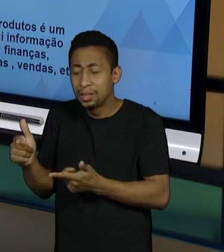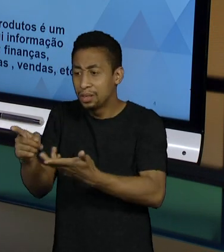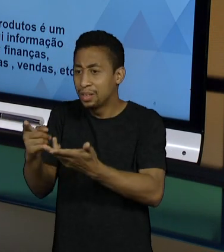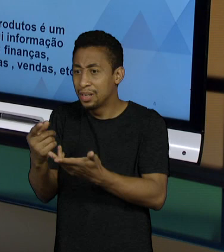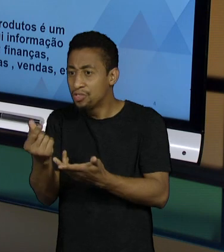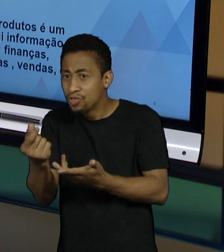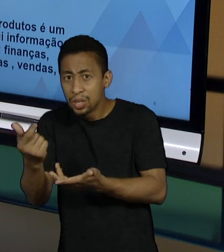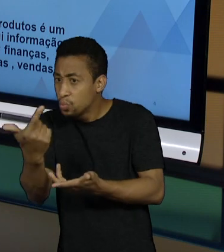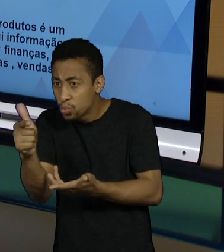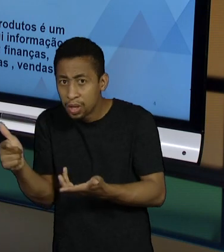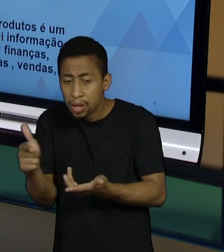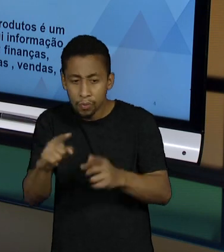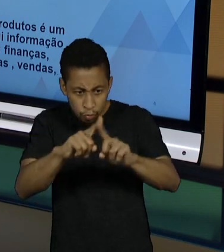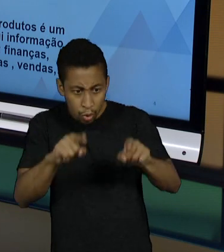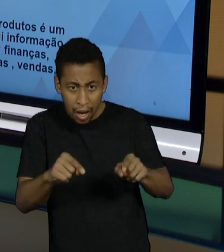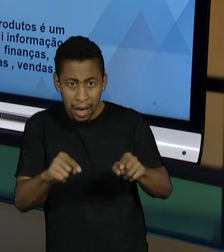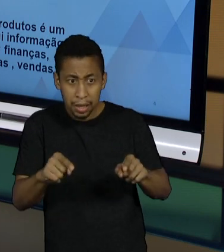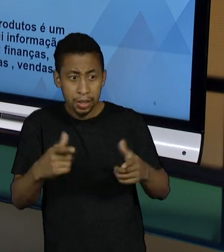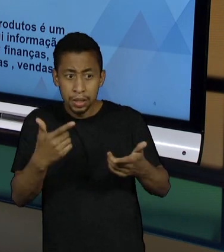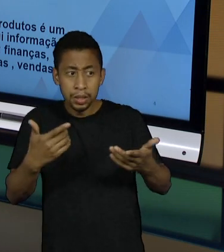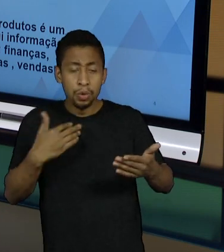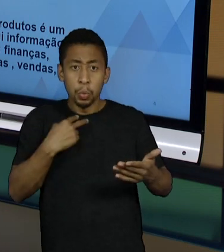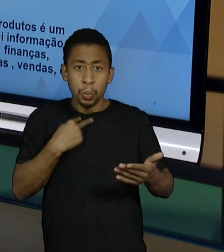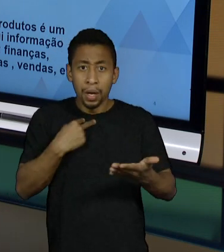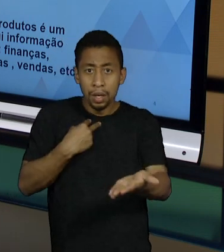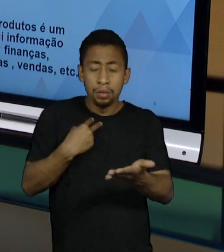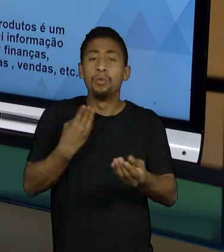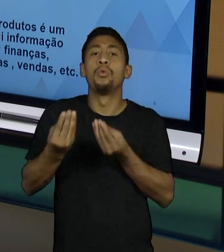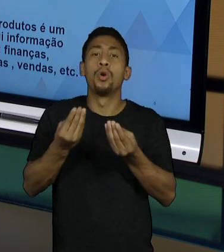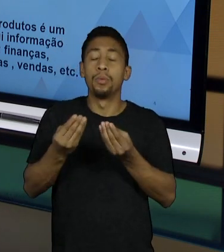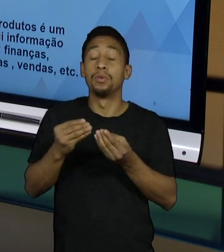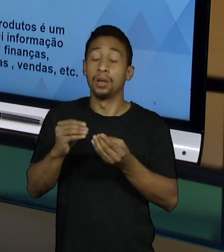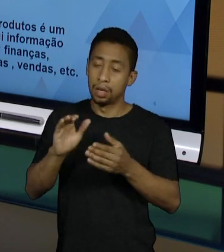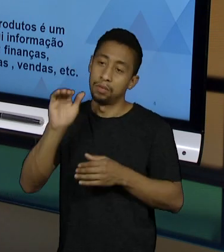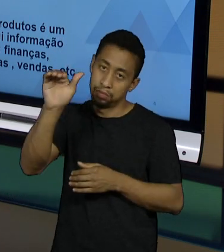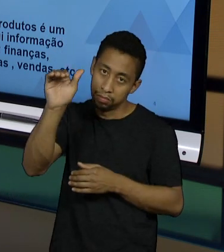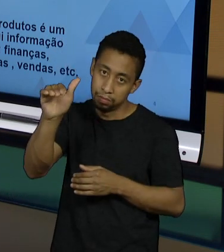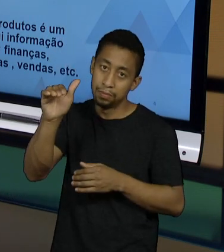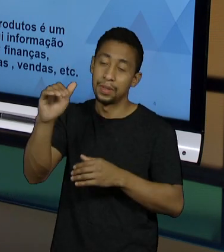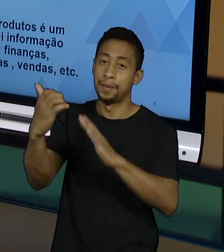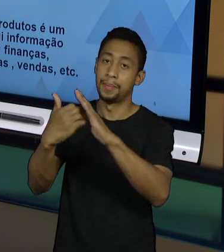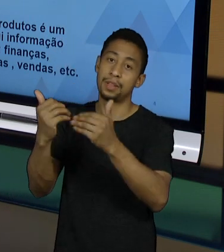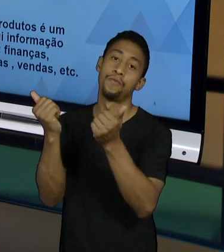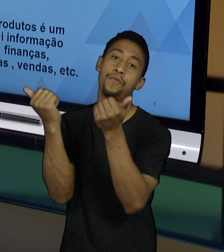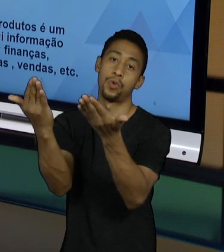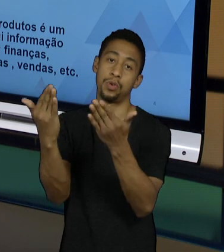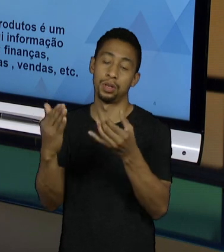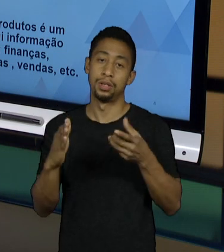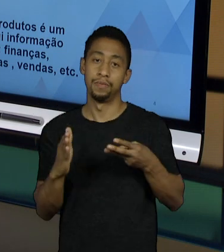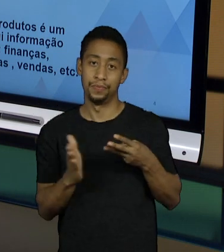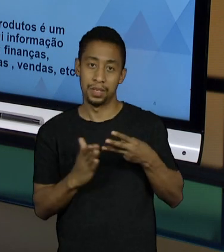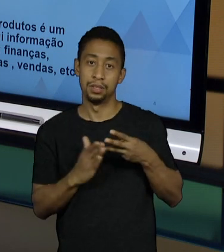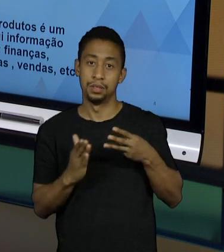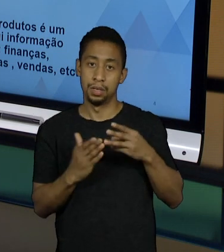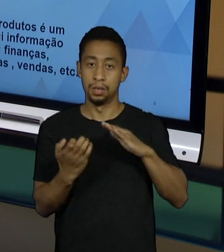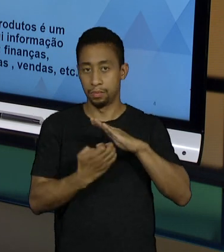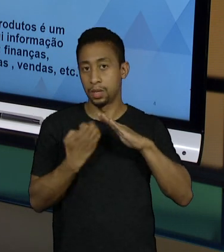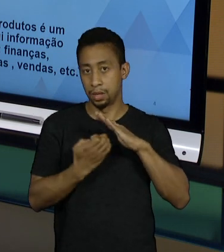Aí você já pode enxergar um pequeno problema na empresa. Ela tem uma alta demanda e não consegue produzir o que ela